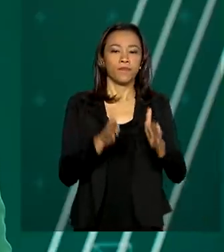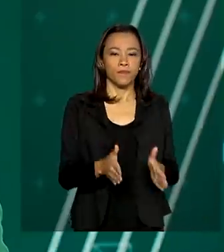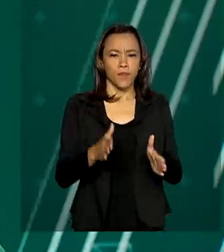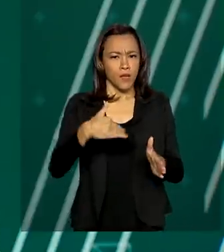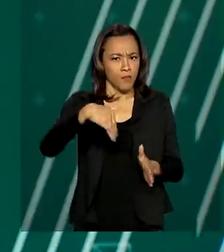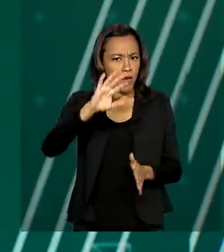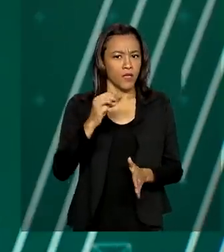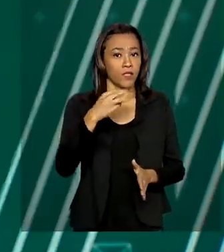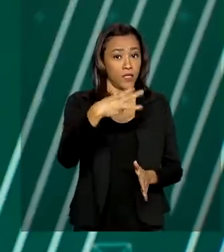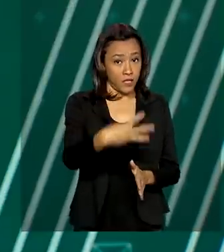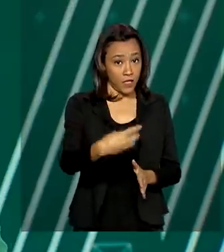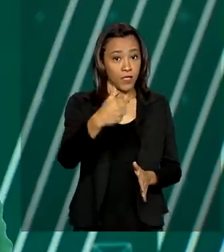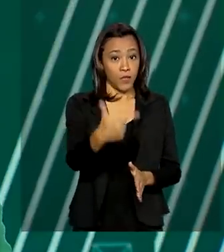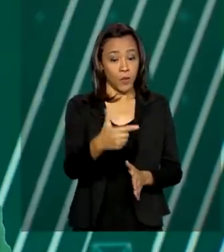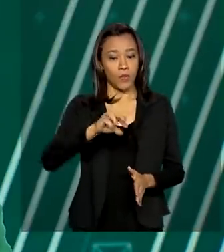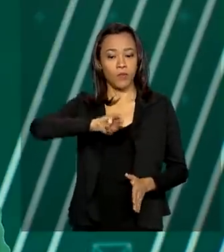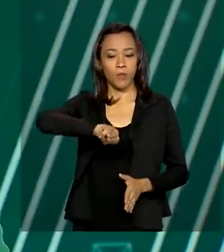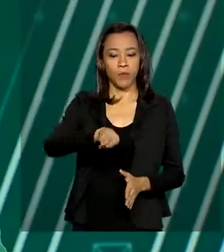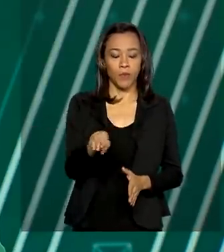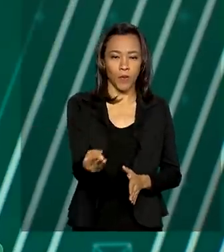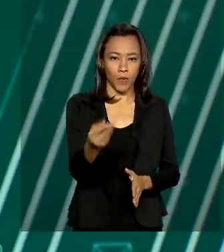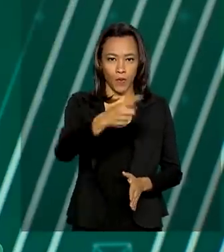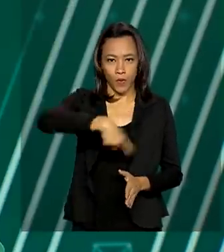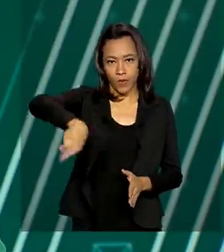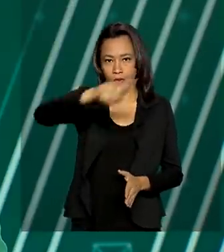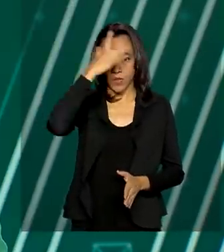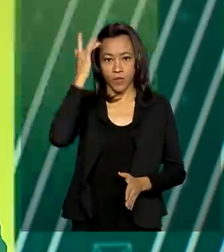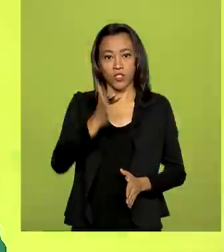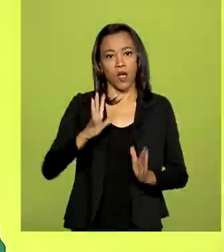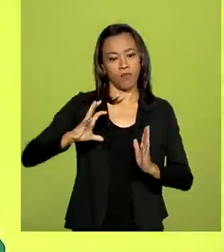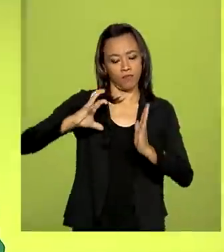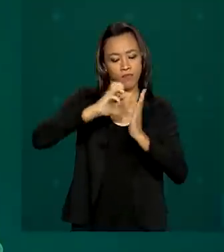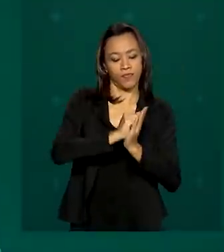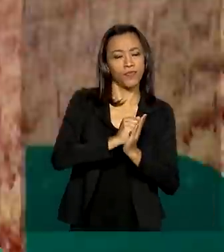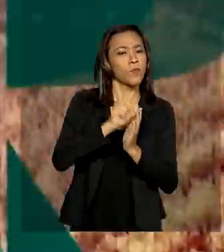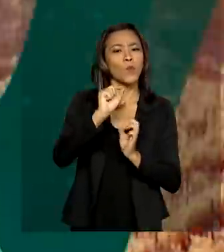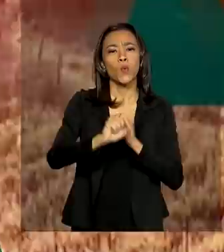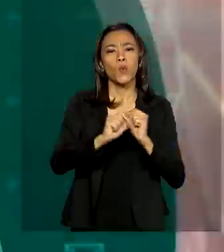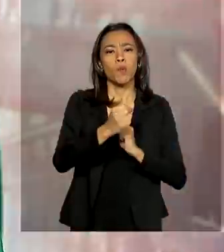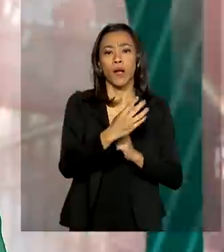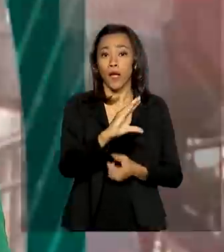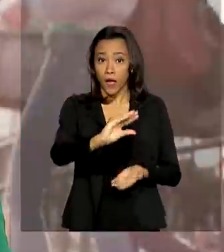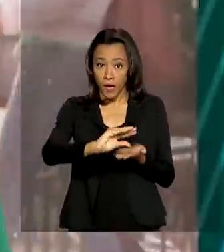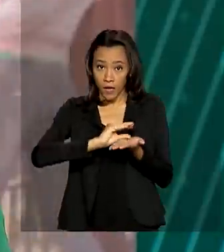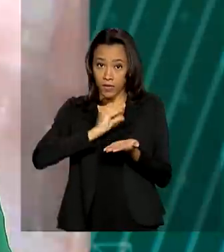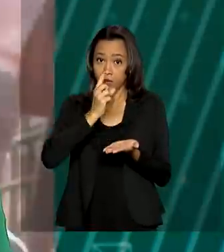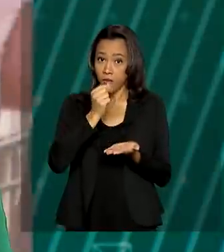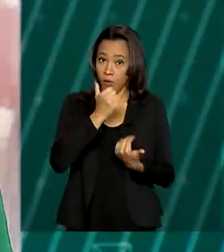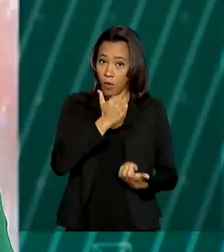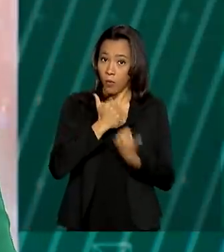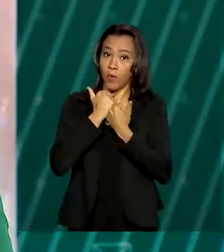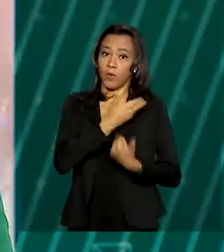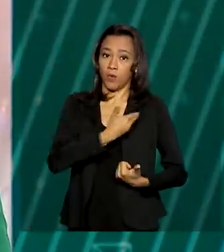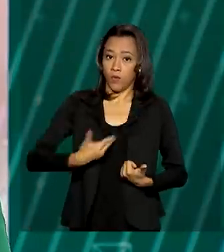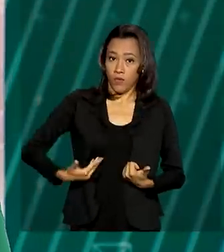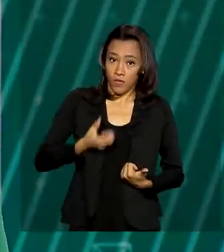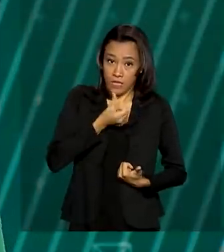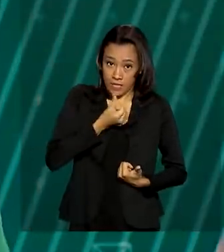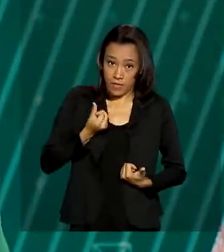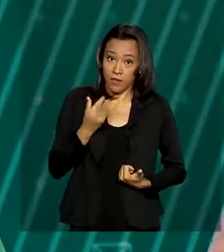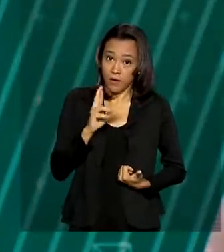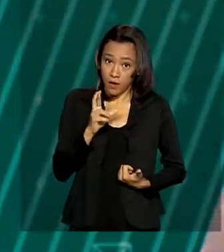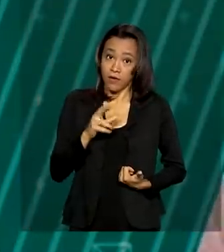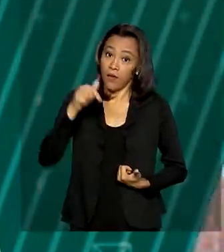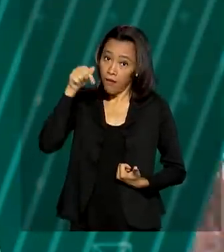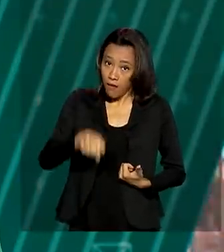Mais de 32 milhões de brasileiros se cadastraram para receber o auxílio emergencial de 600 reais. Esta semana